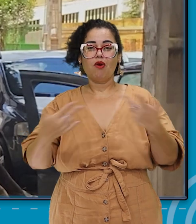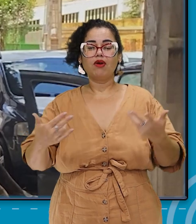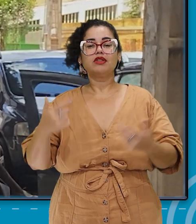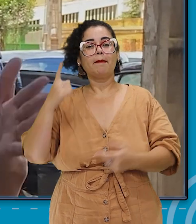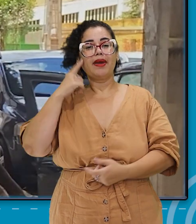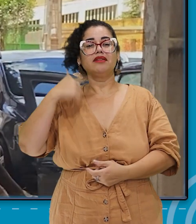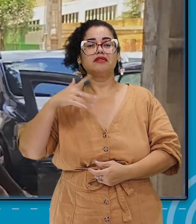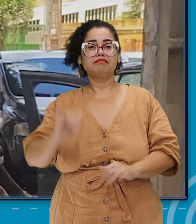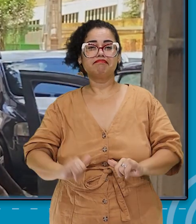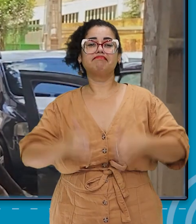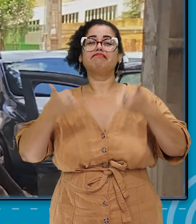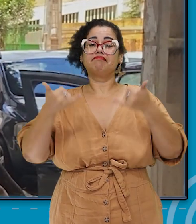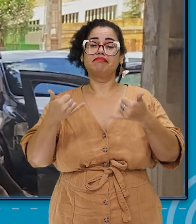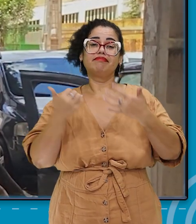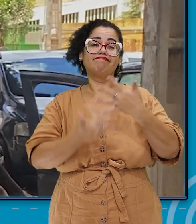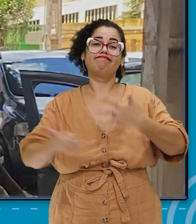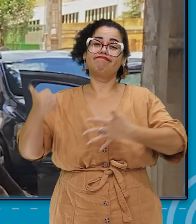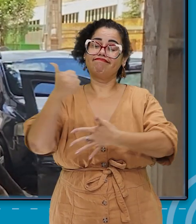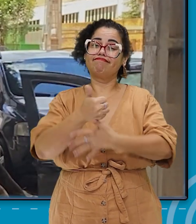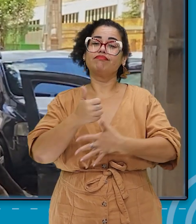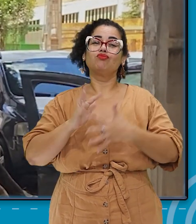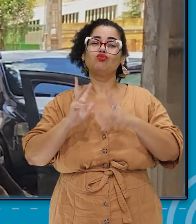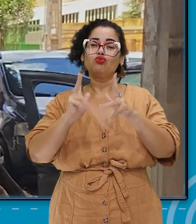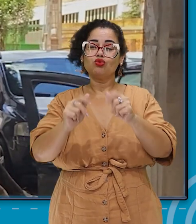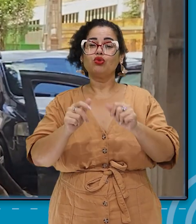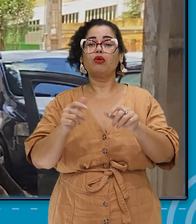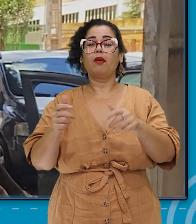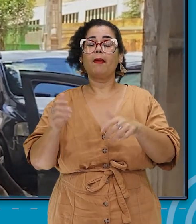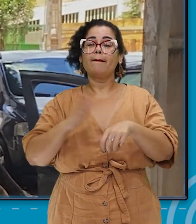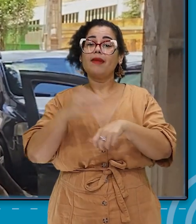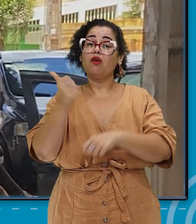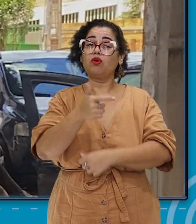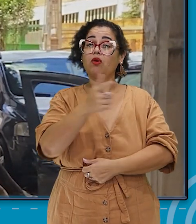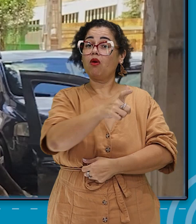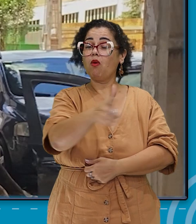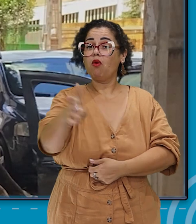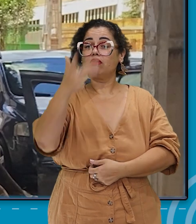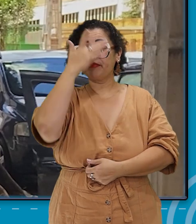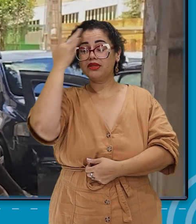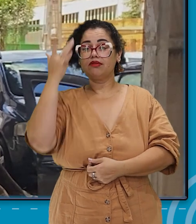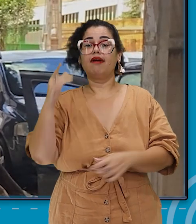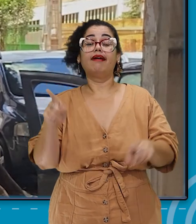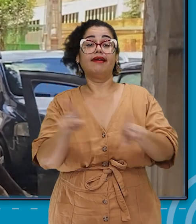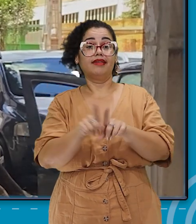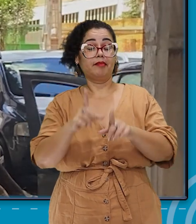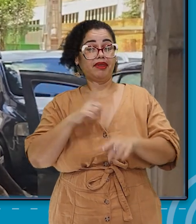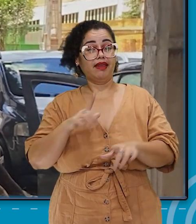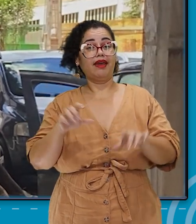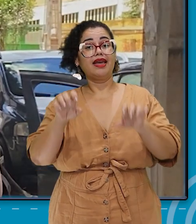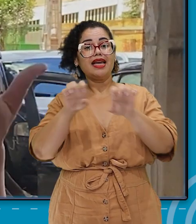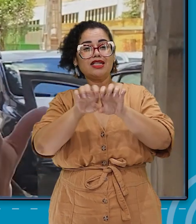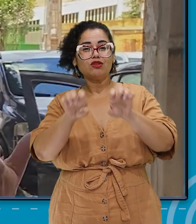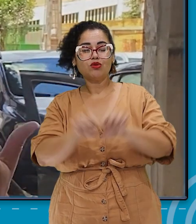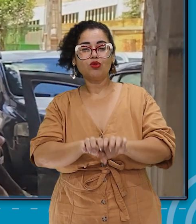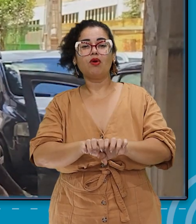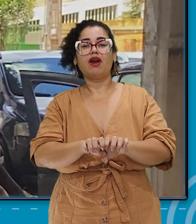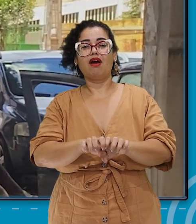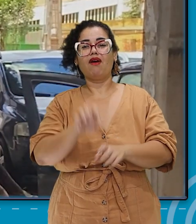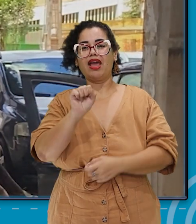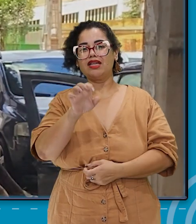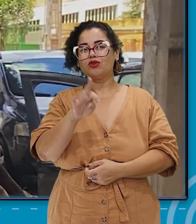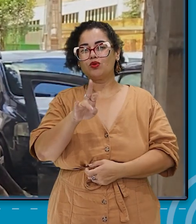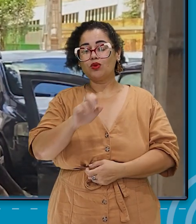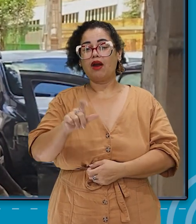que têm privilégios indeterminados de outros, que são considerados subalternizados. E aí nós temos o racismo estrutural,